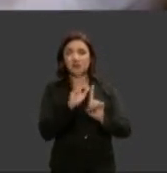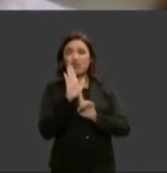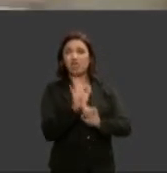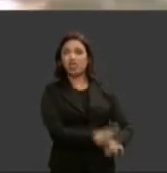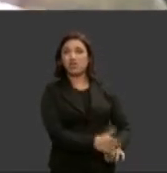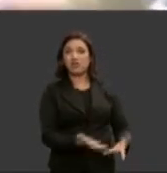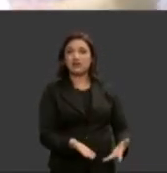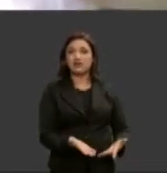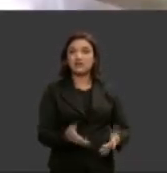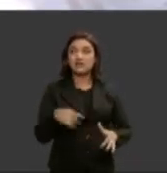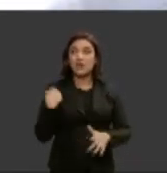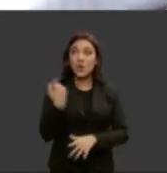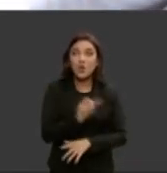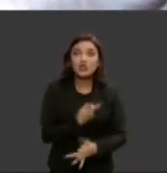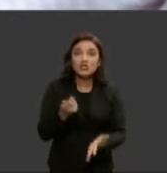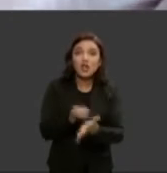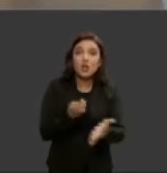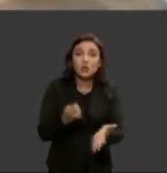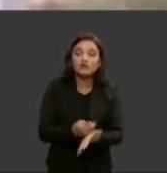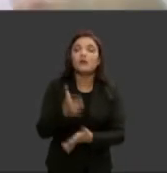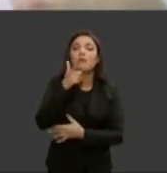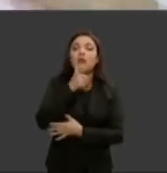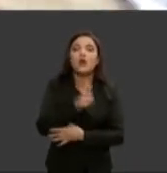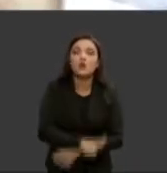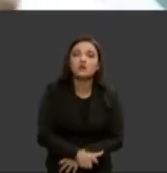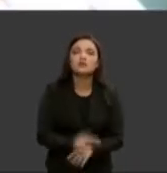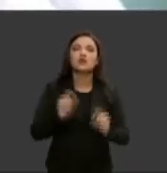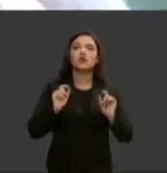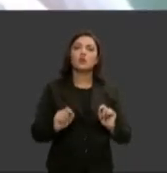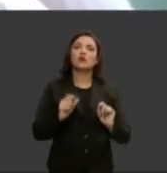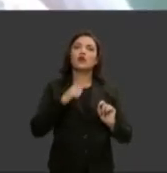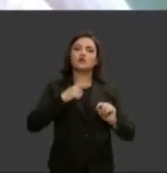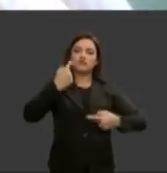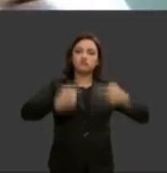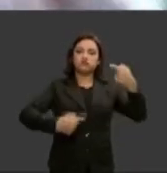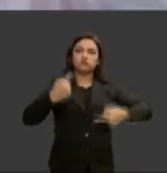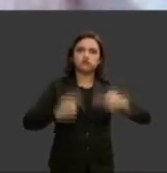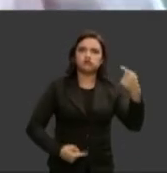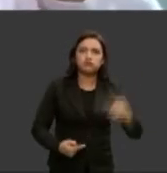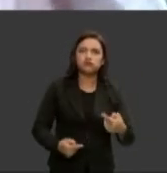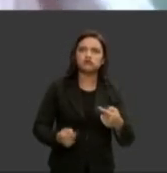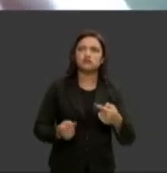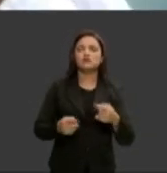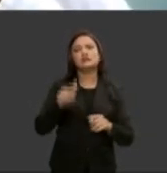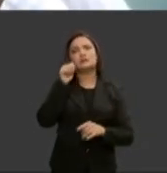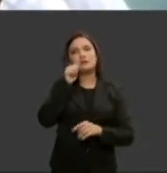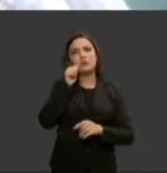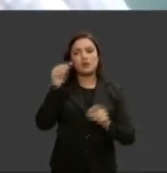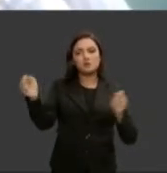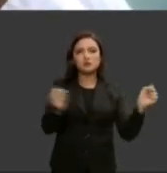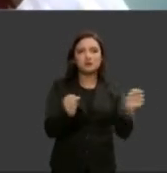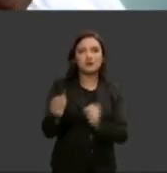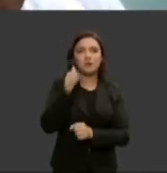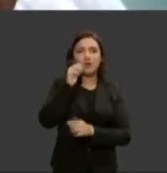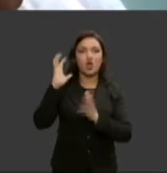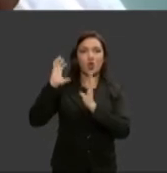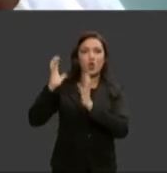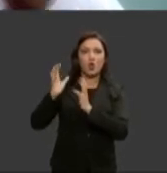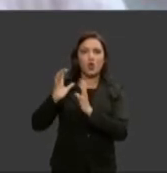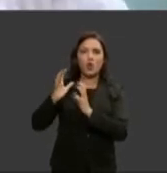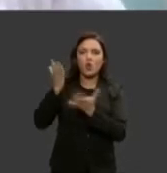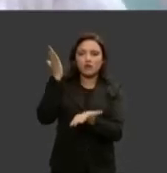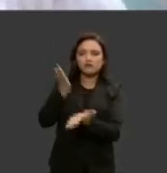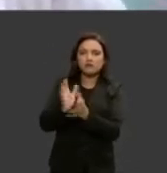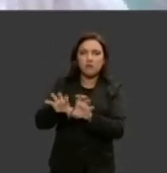trazer todas essas mulheres para a pauta todas essas mulheres à luz eu tenho as quebradeiras de coco e quando eu estou